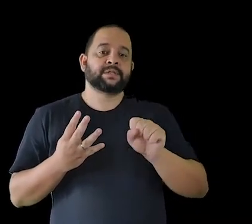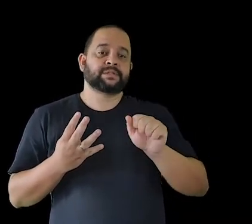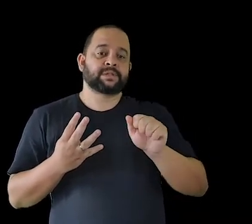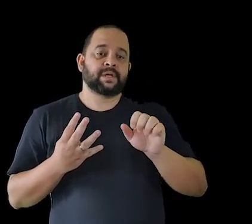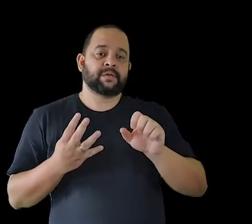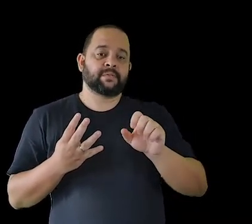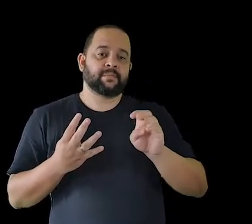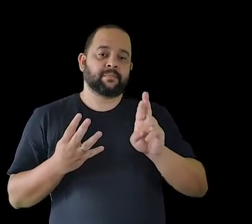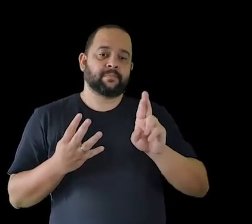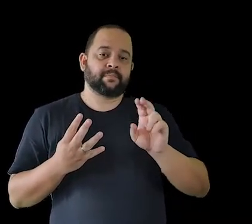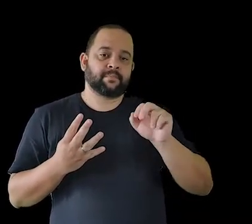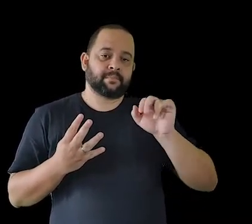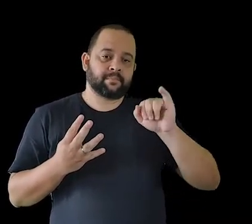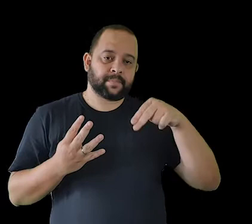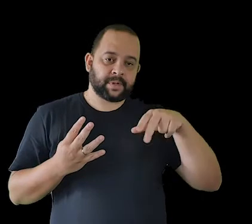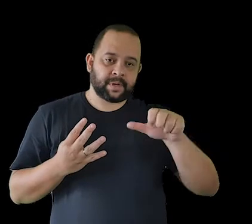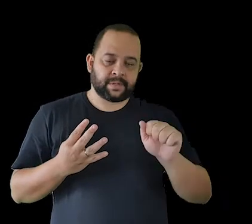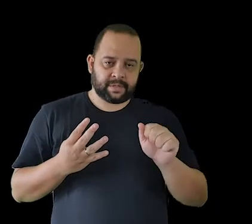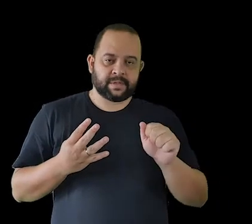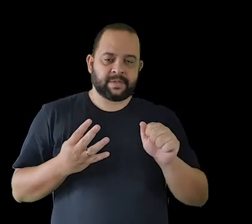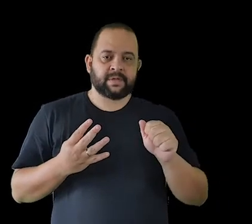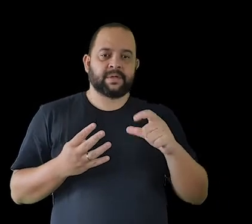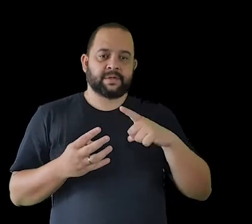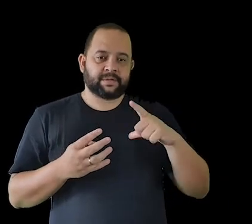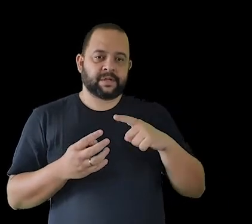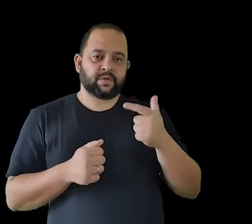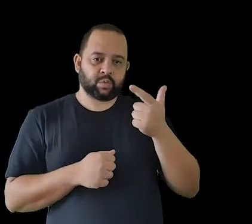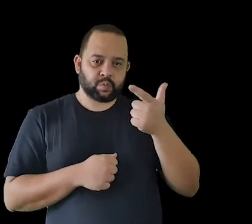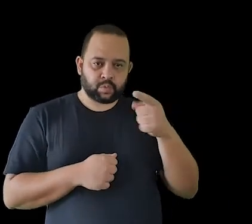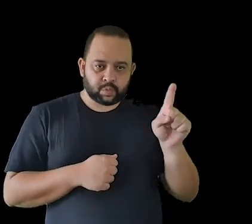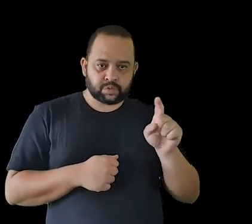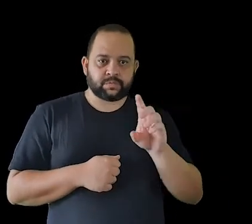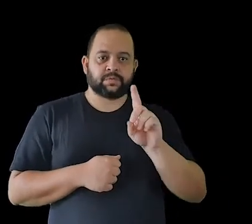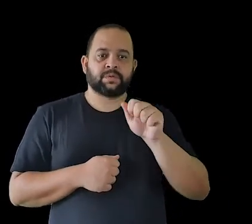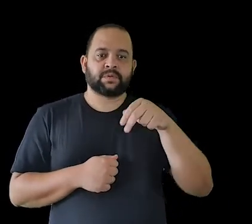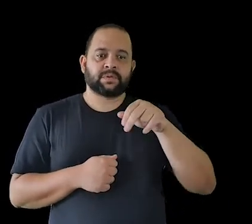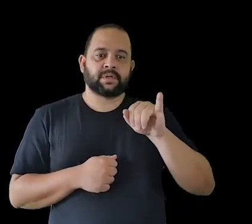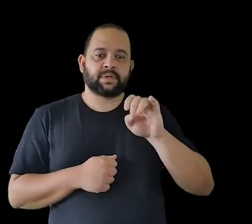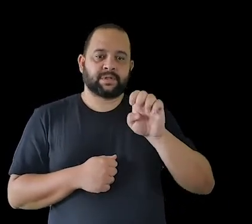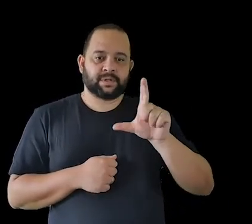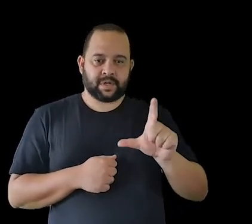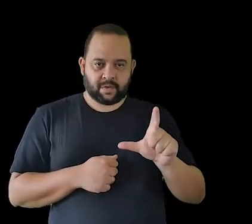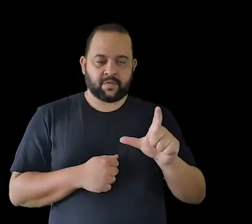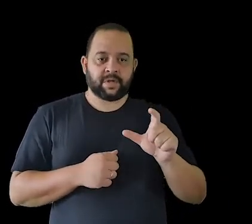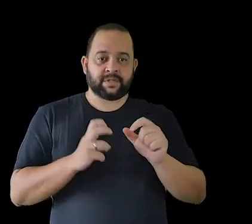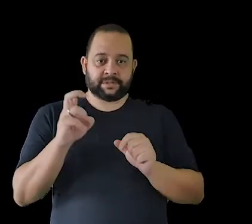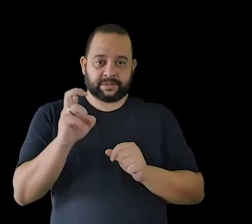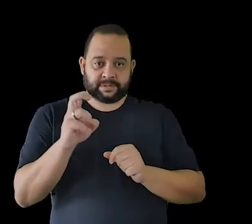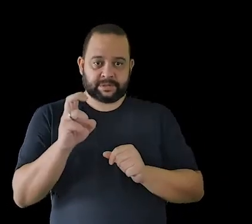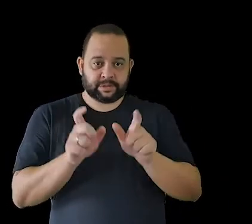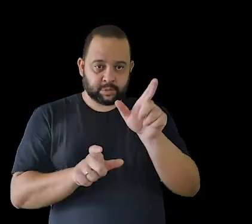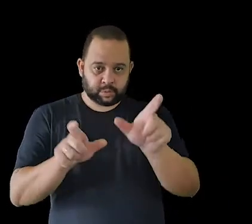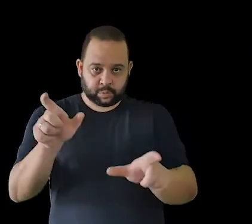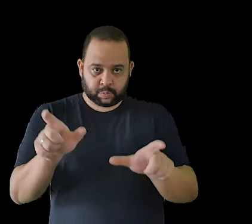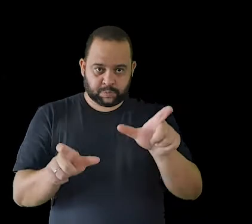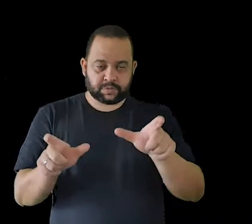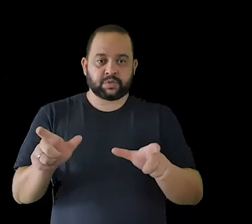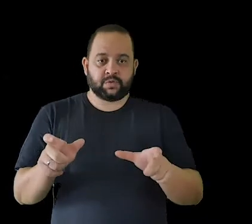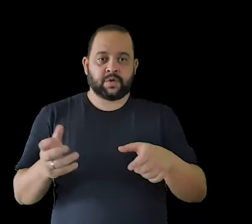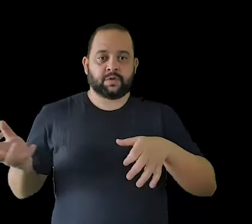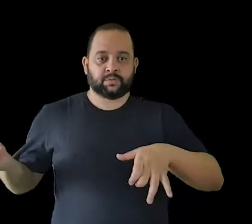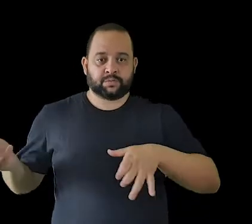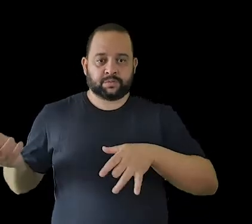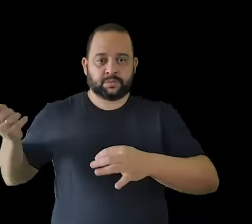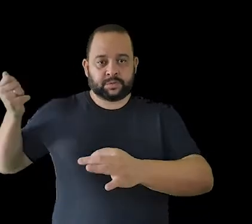violoncelo e o contrabaixo é tocado pelo Daniel Danzi. Essa formação de quinteto, de cordas,